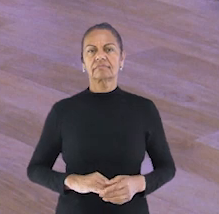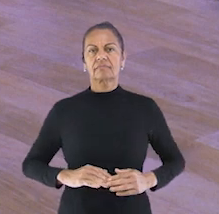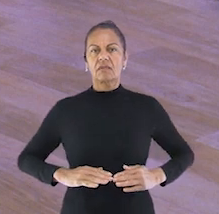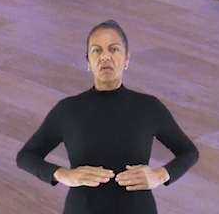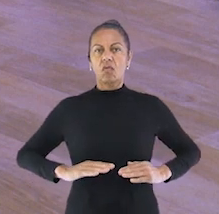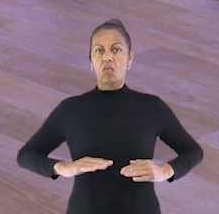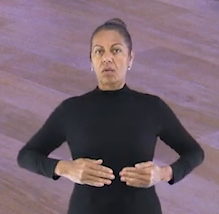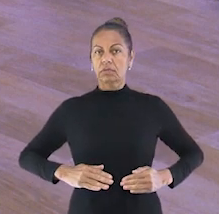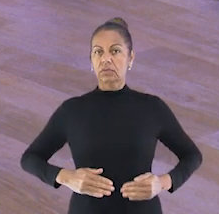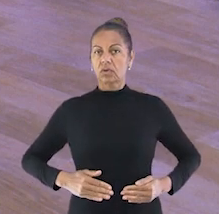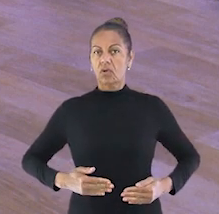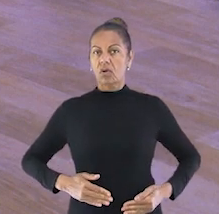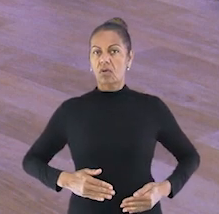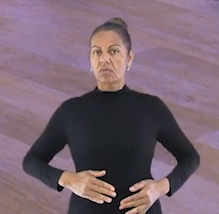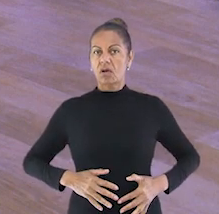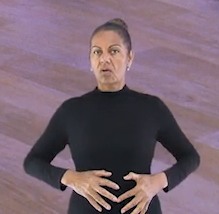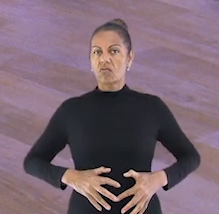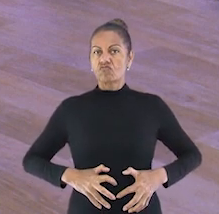Abdômen contraído.